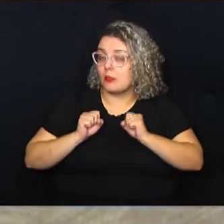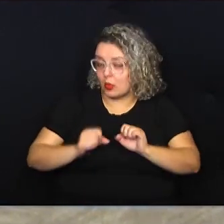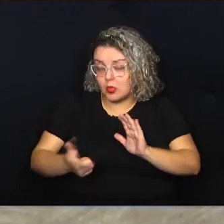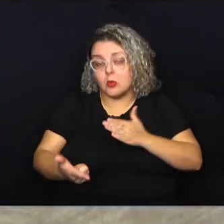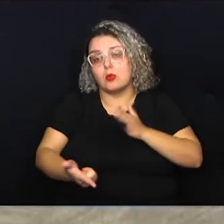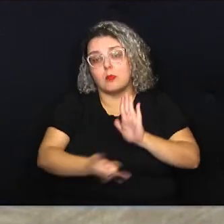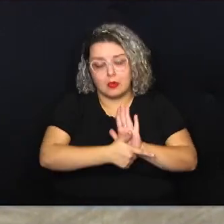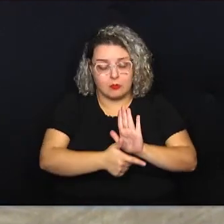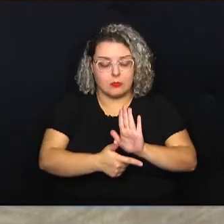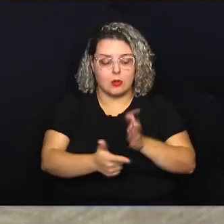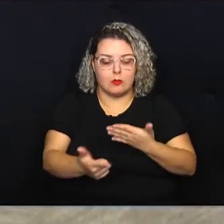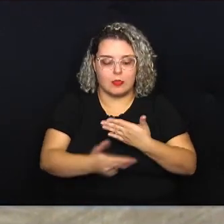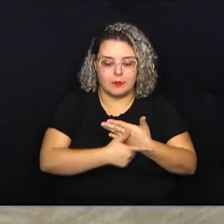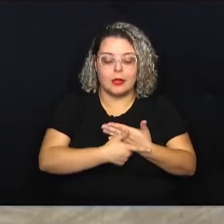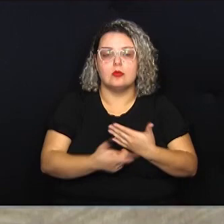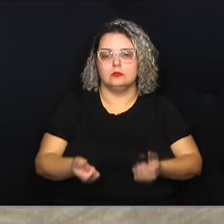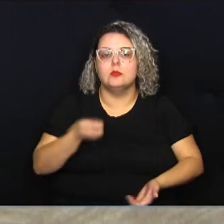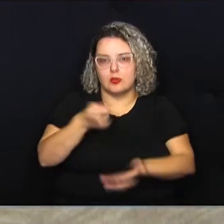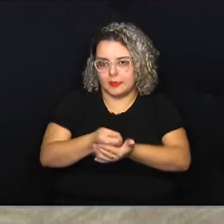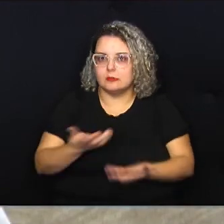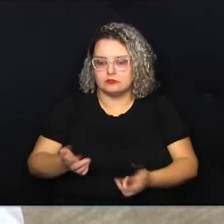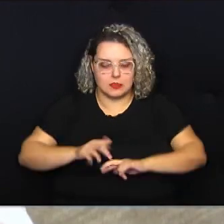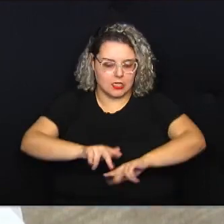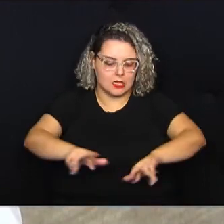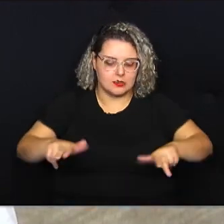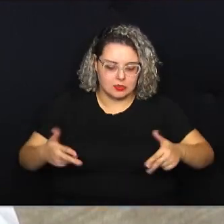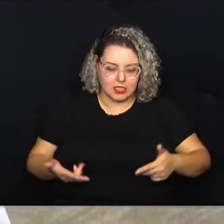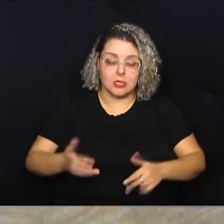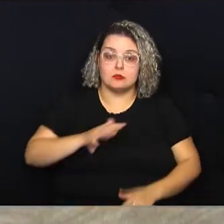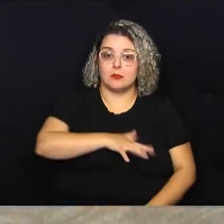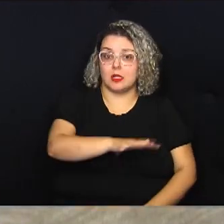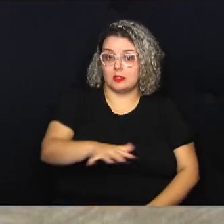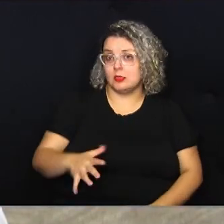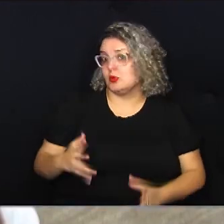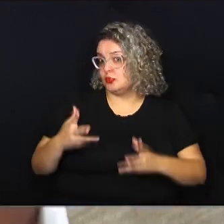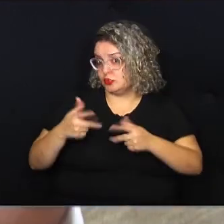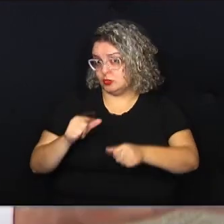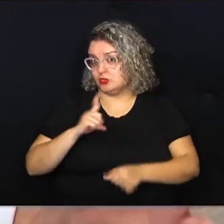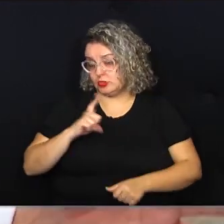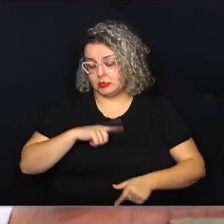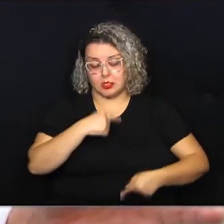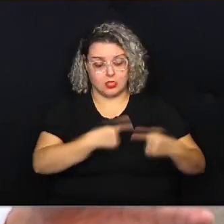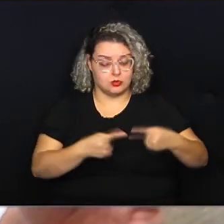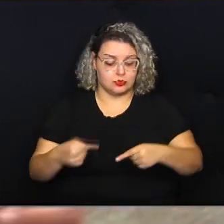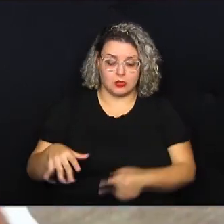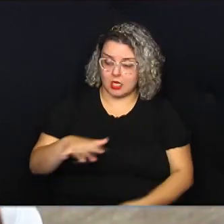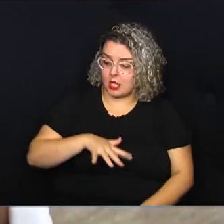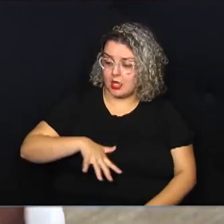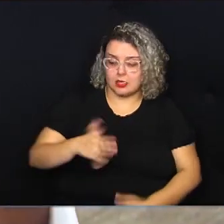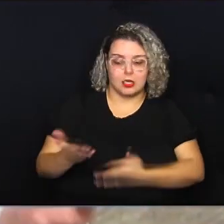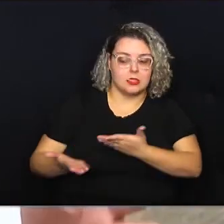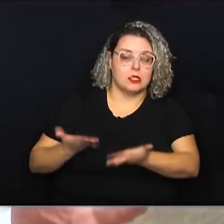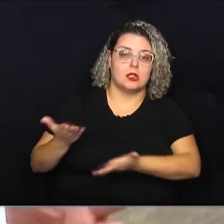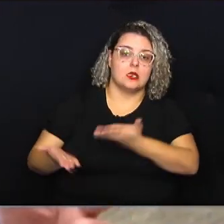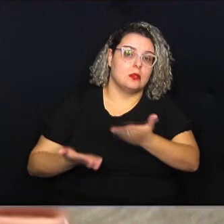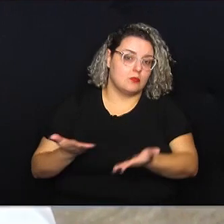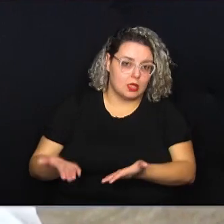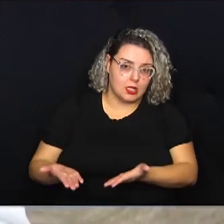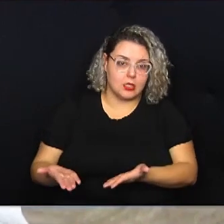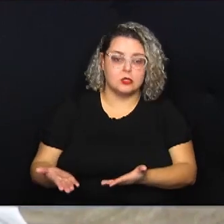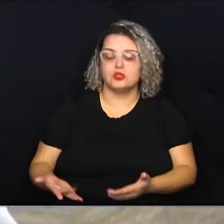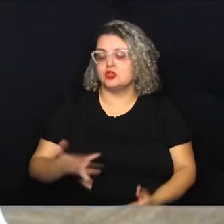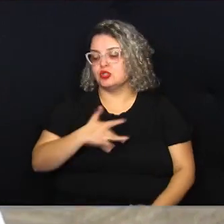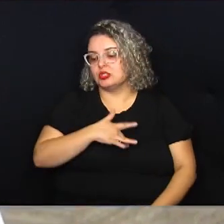envolvendo a sociedade, as várias áreas, aproveitando tudo que tem de acúmulo, de discussão, seja na área de tratamento, de saúde